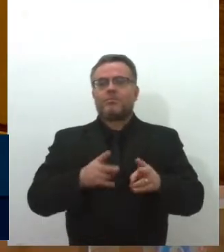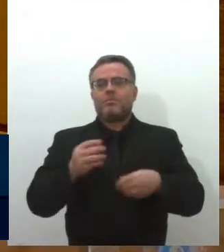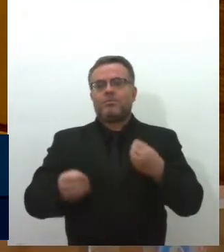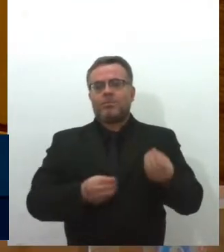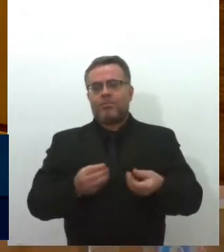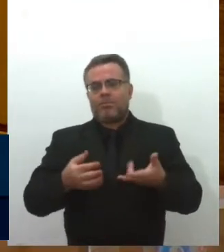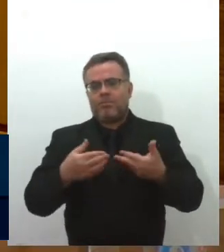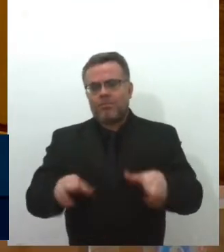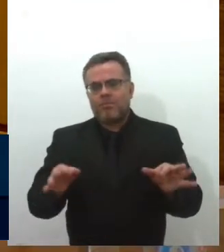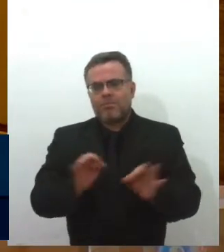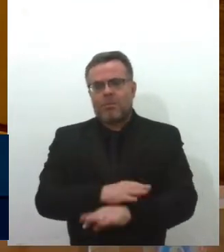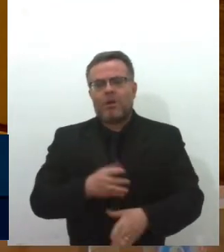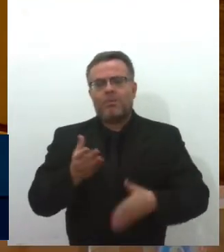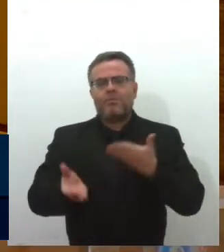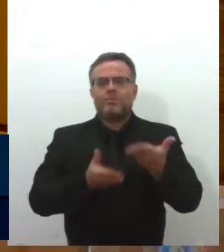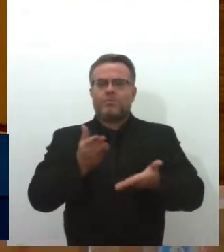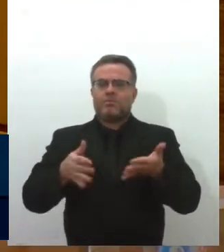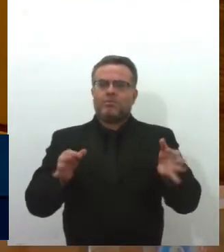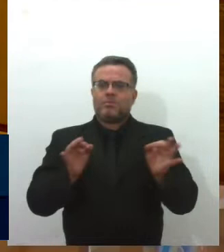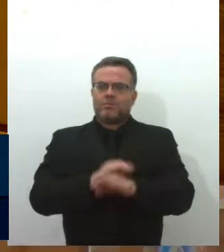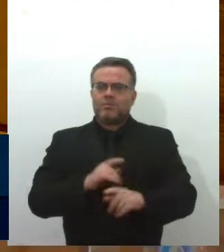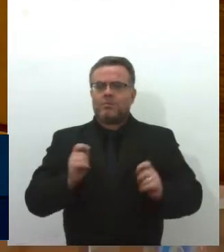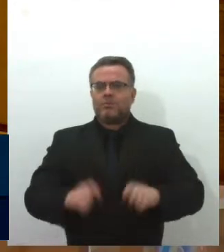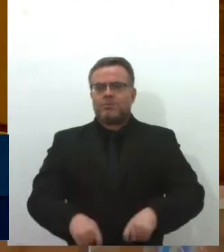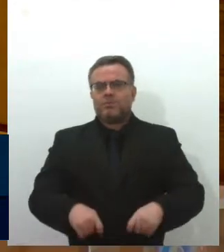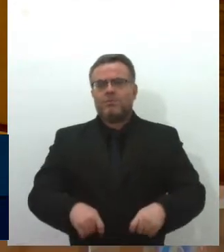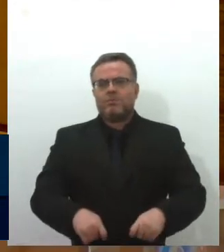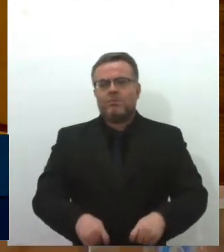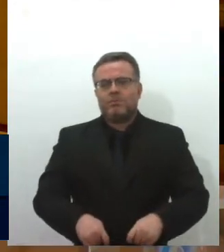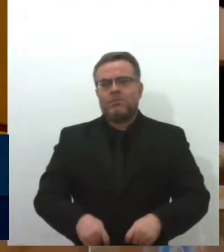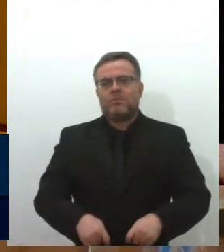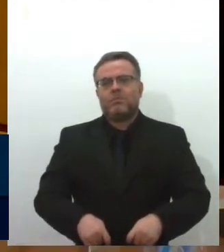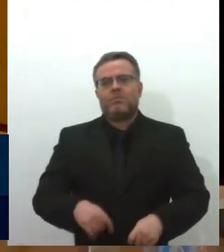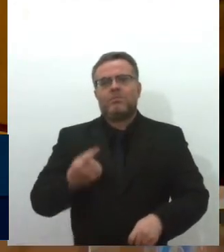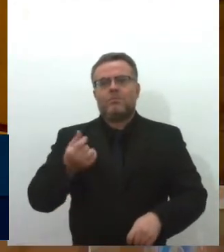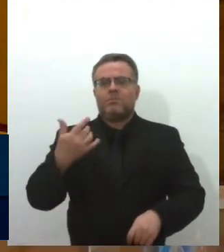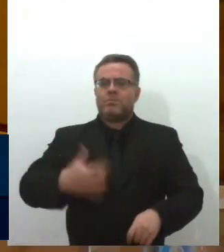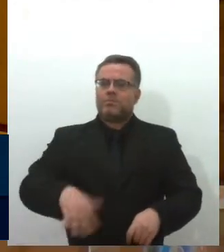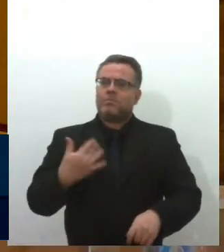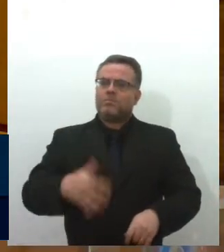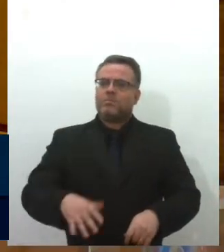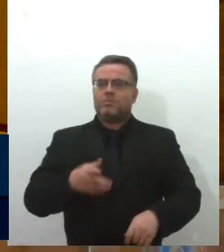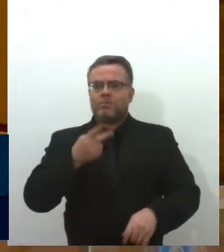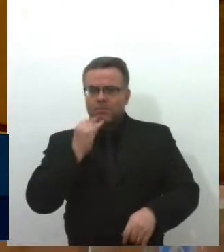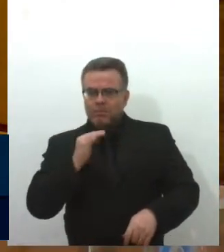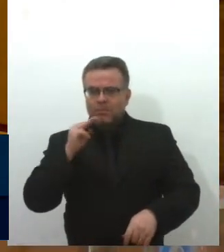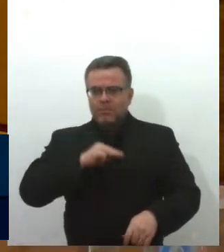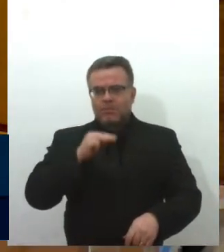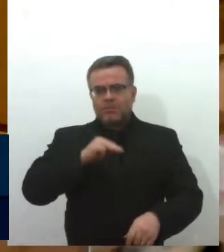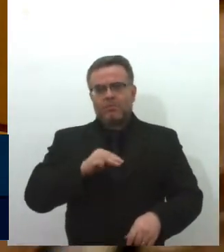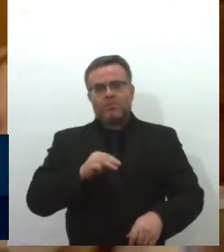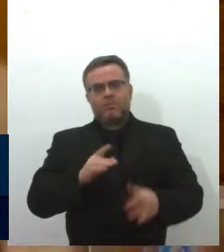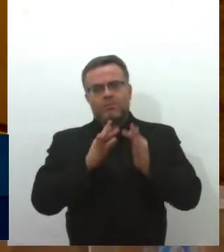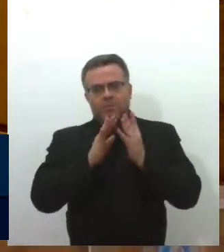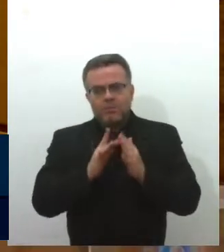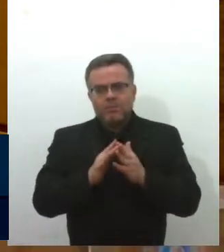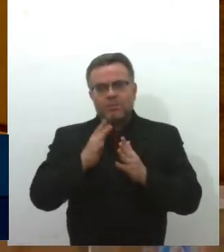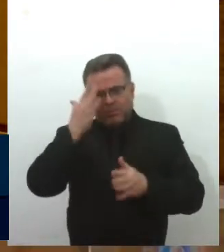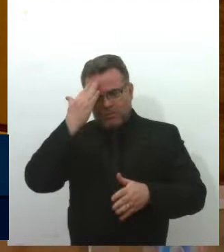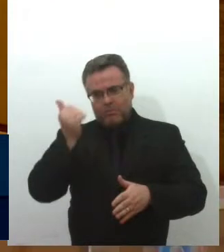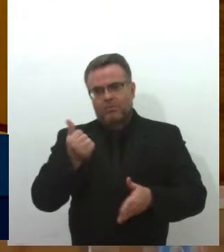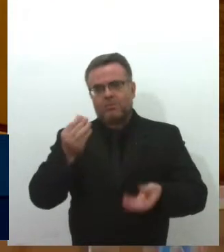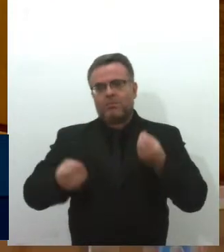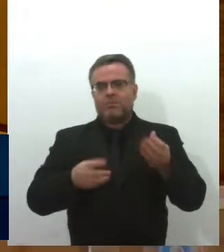É um tratamento caro, deputada Maria. Os pais e as mães de autistas sabem o que isso